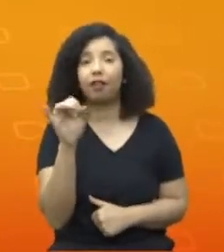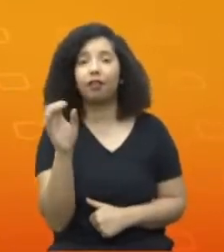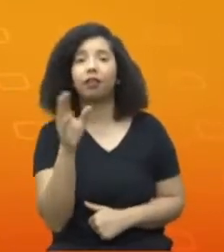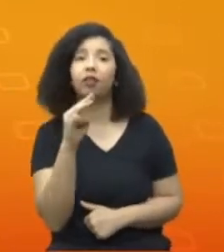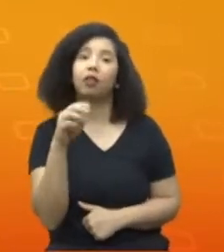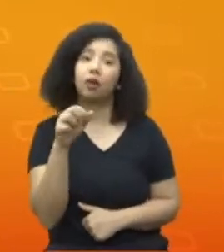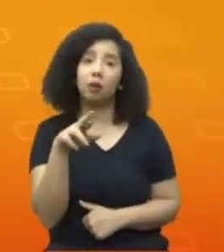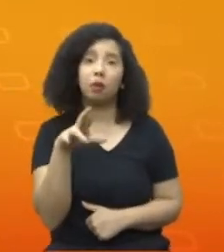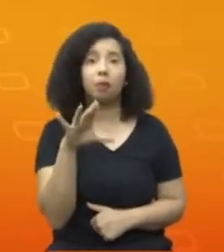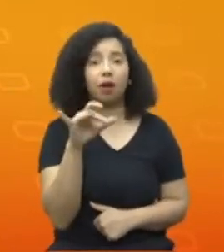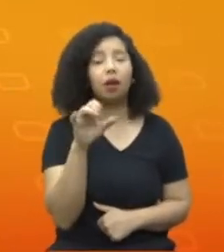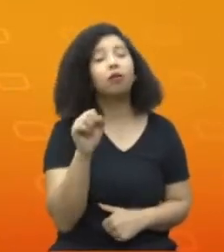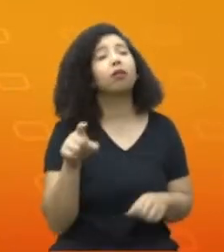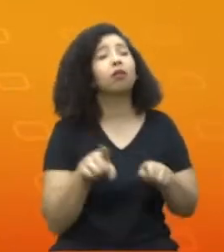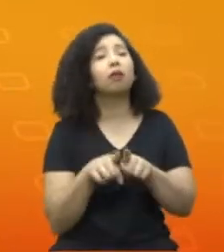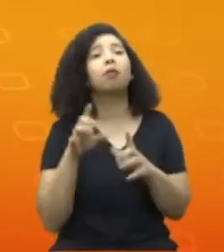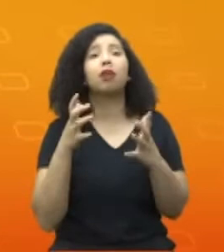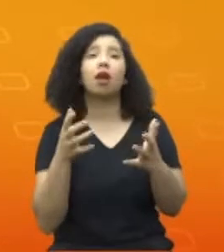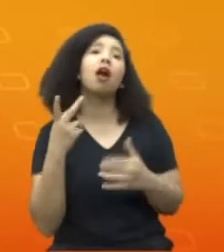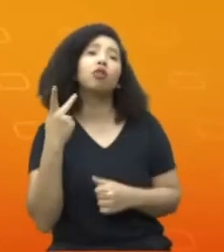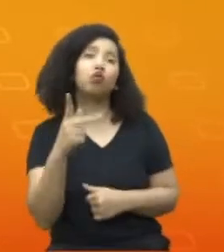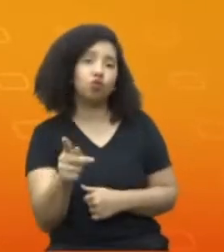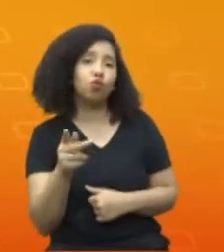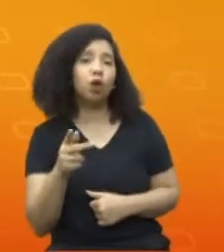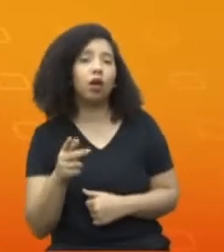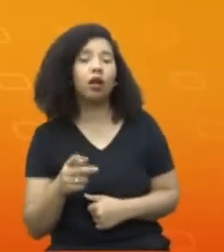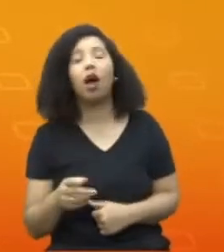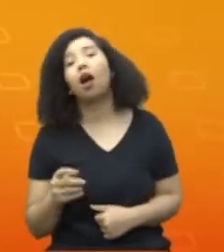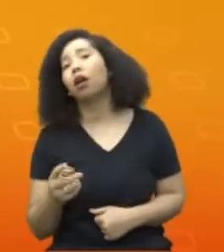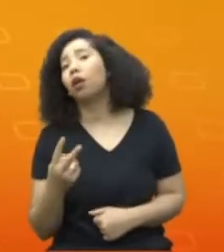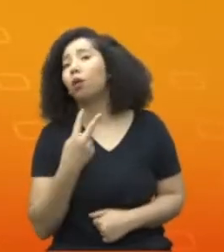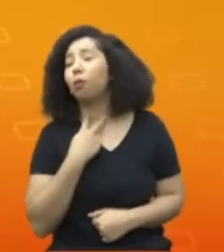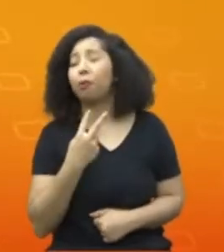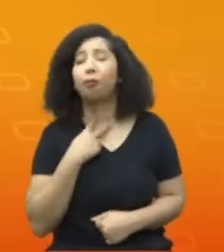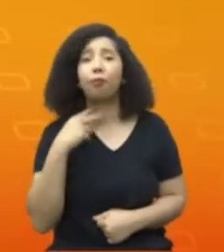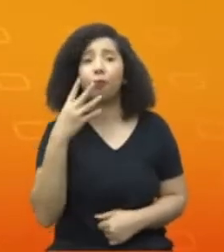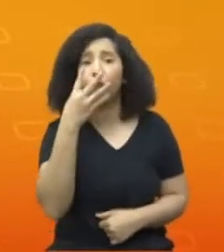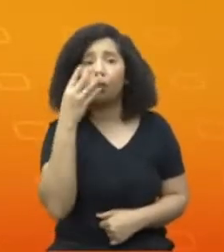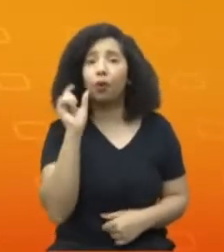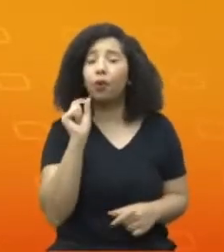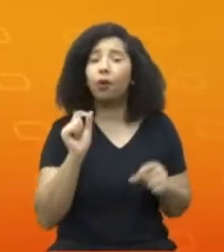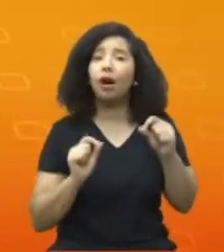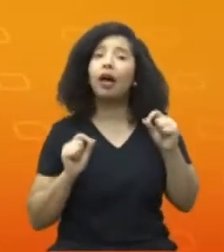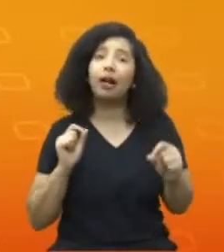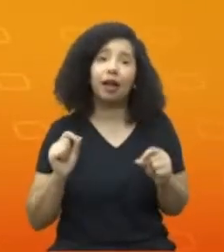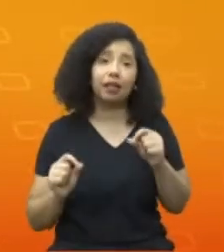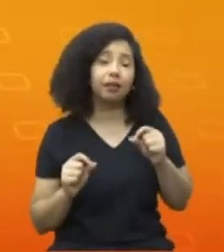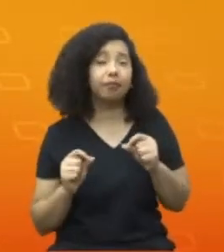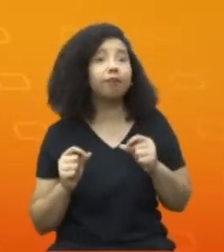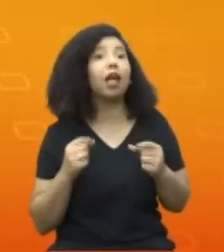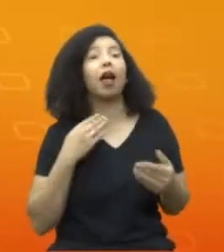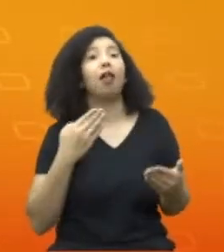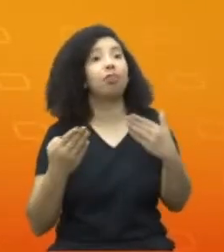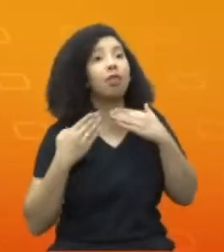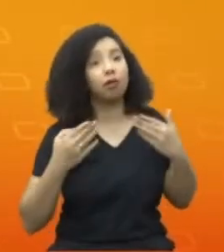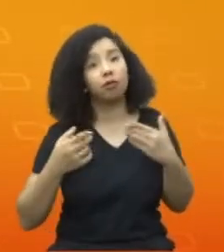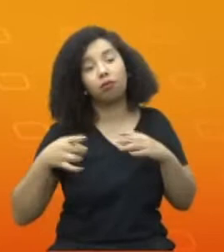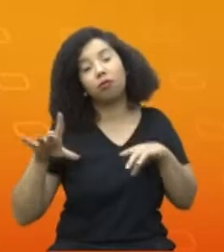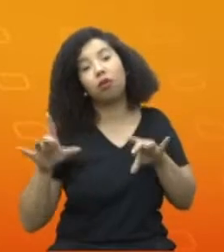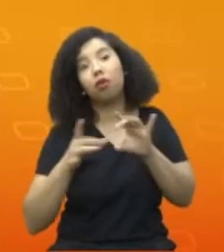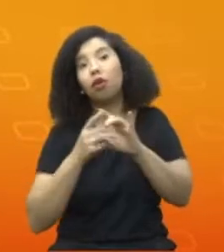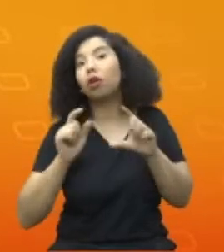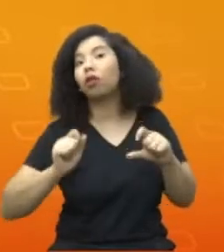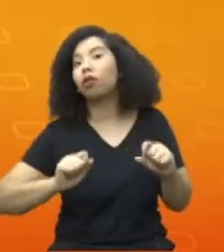a tua na sequência. Não podemos esquecer que a interatividade da TV digital, tanto a TV